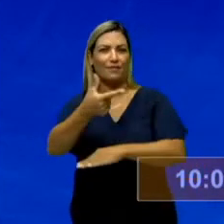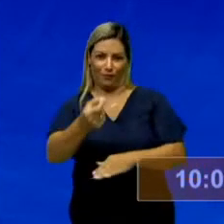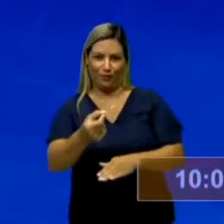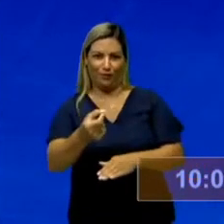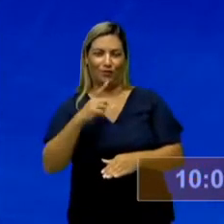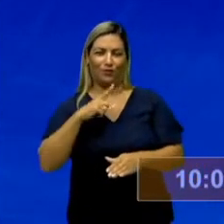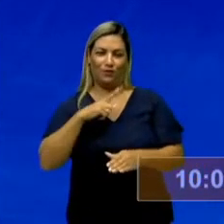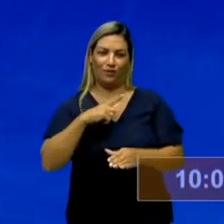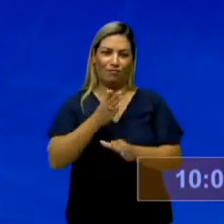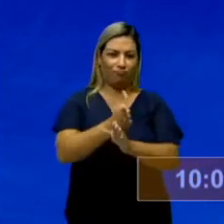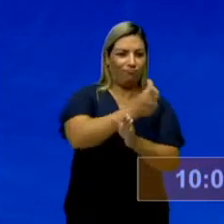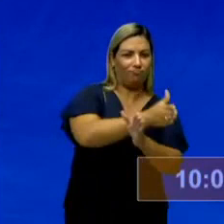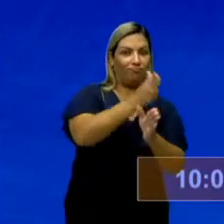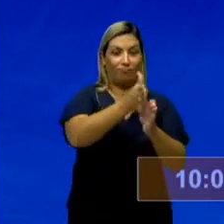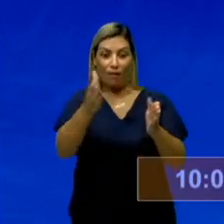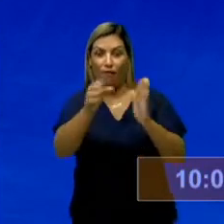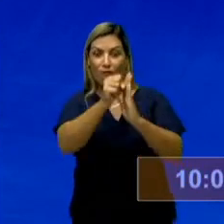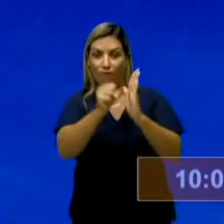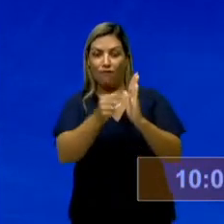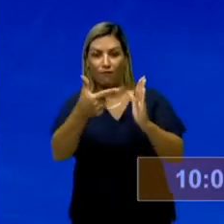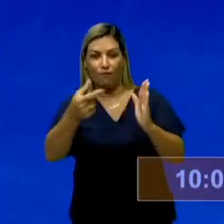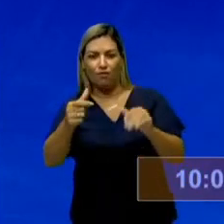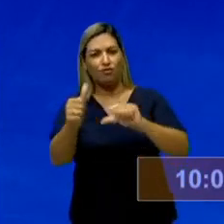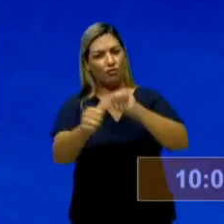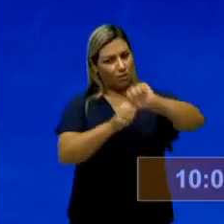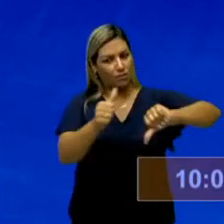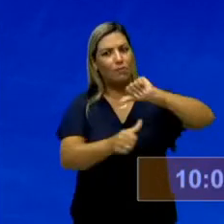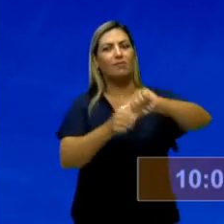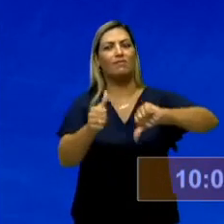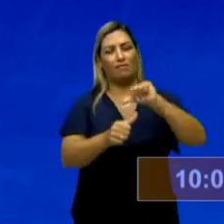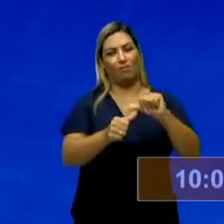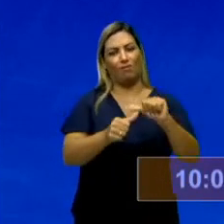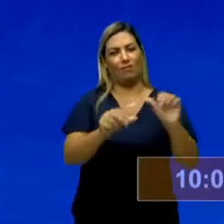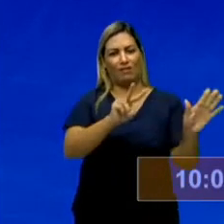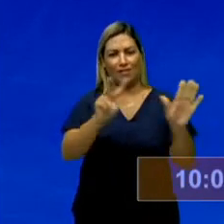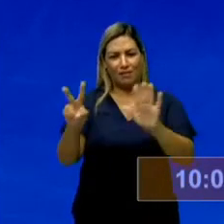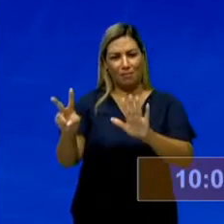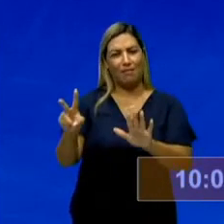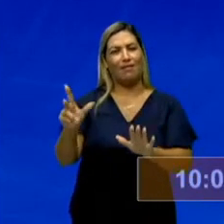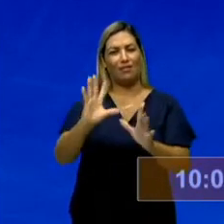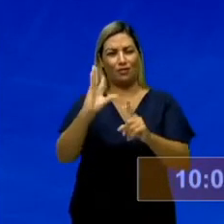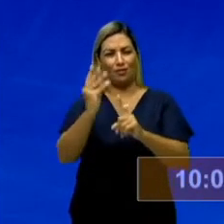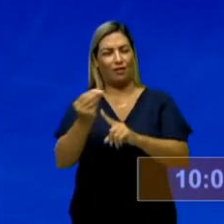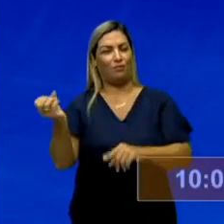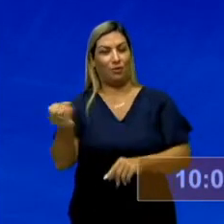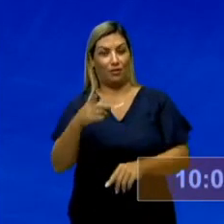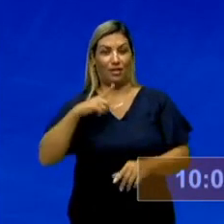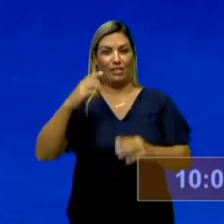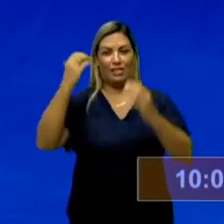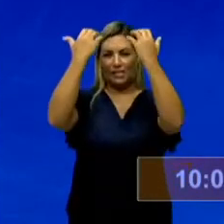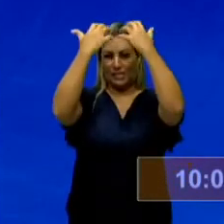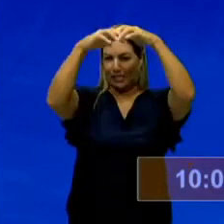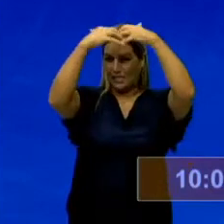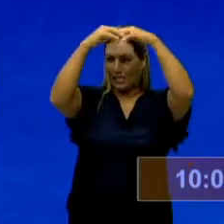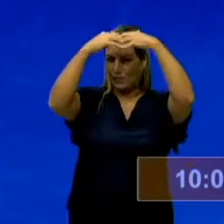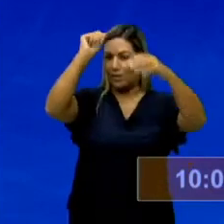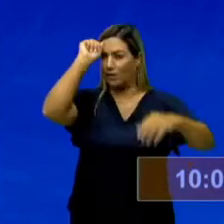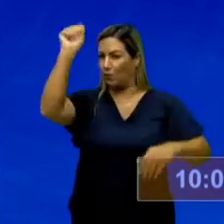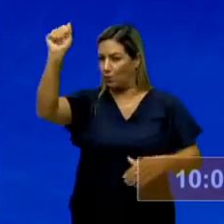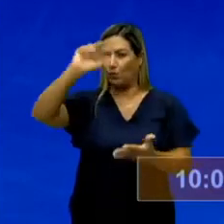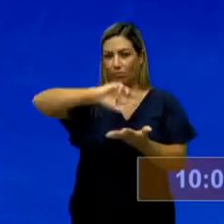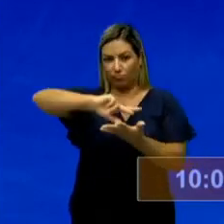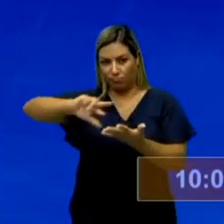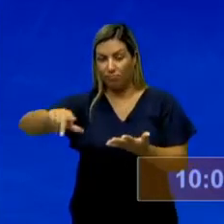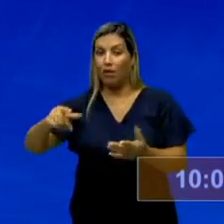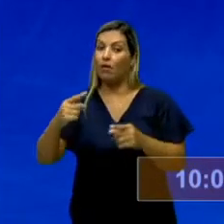século XX e muitas coisas vão mudar, principalmente na cabeça dos nossos intelectuais. Por isso, não é